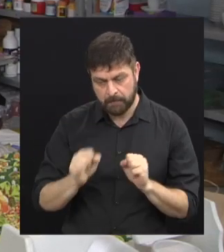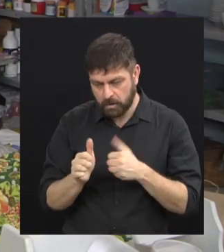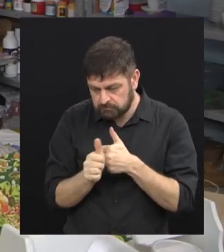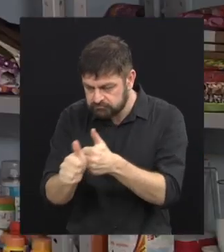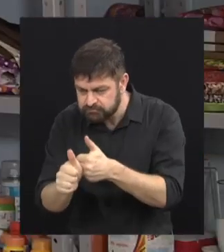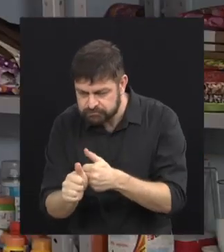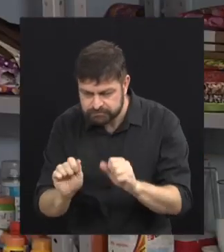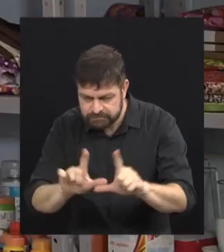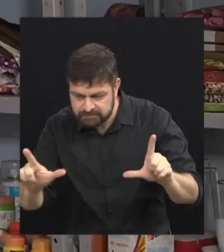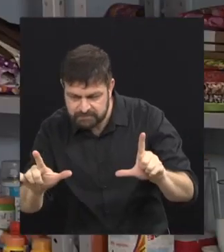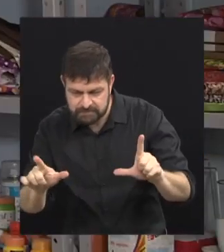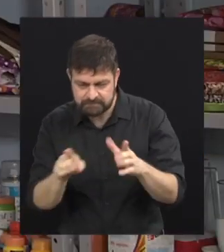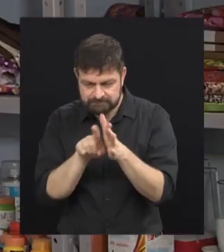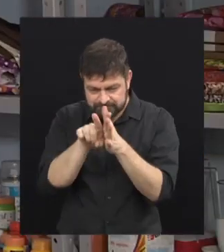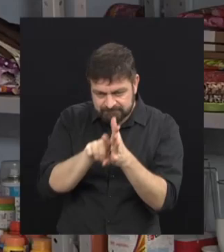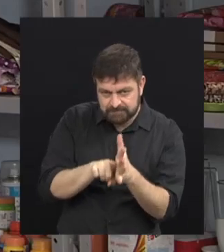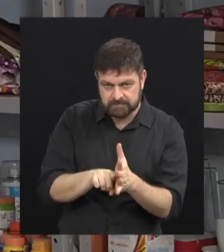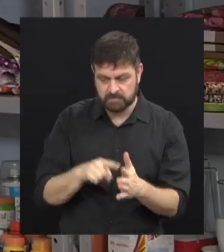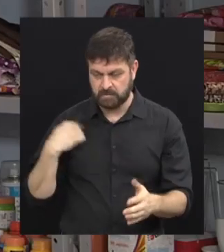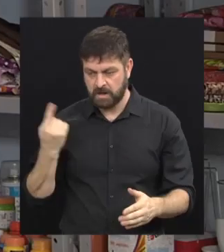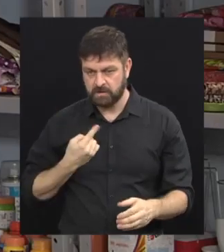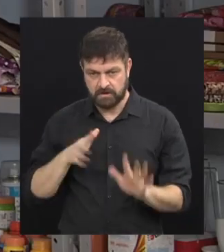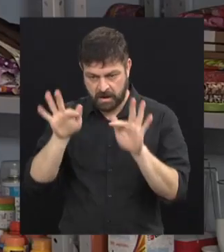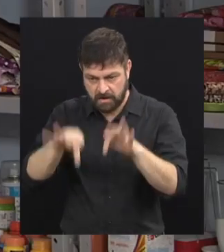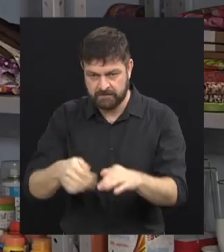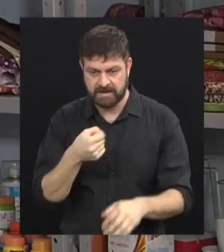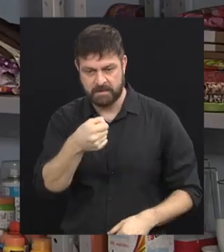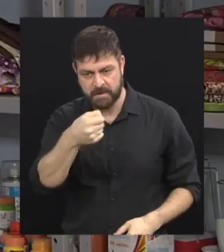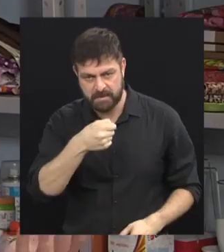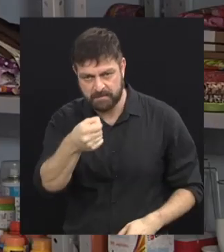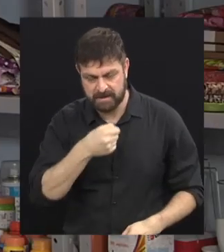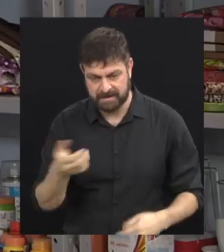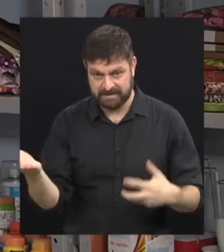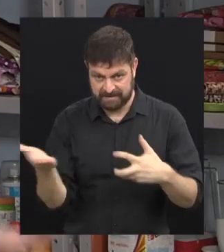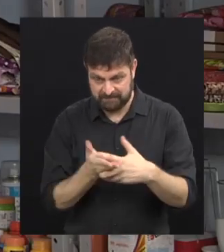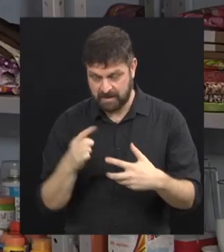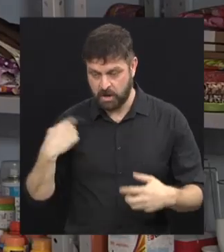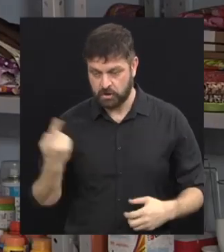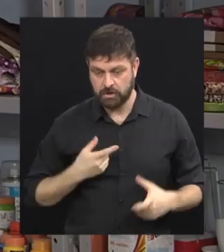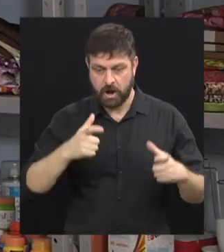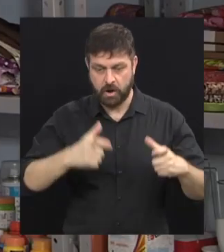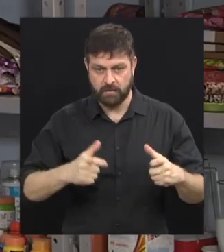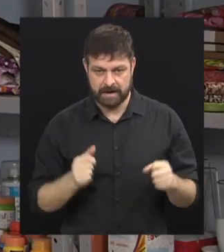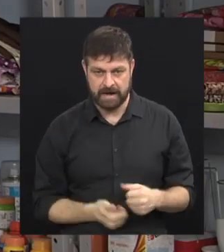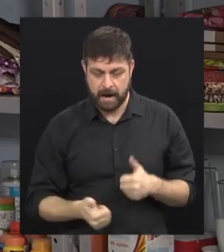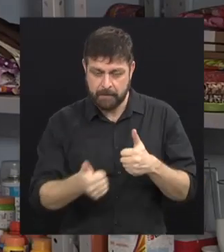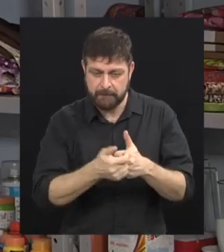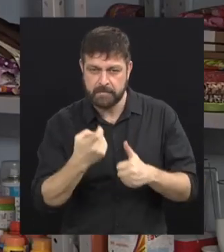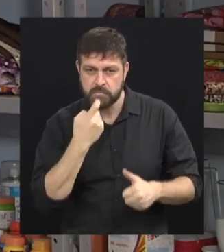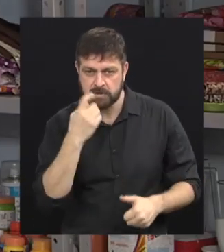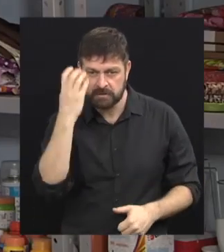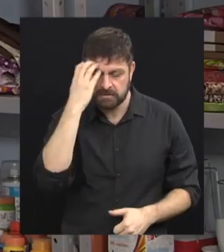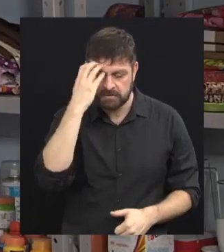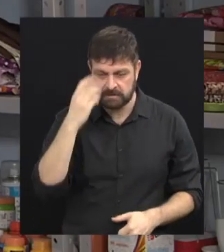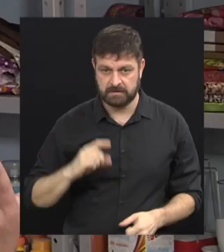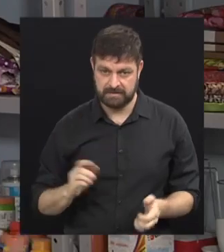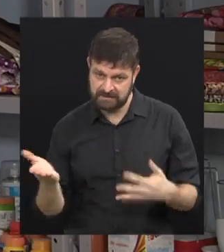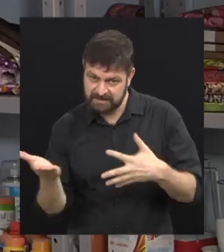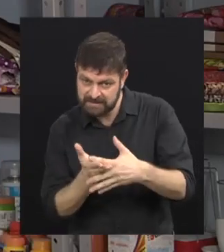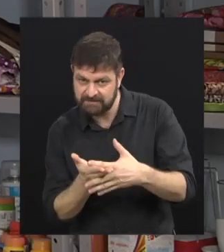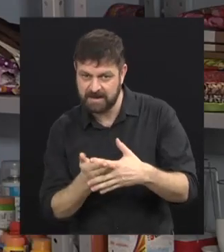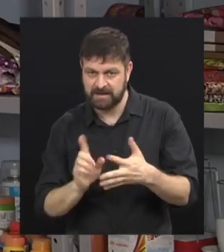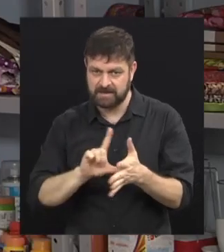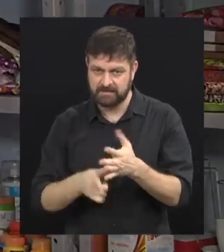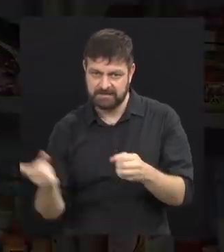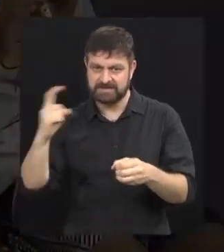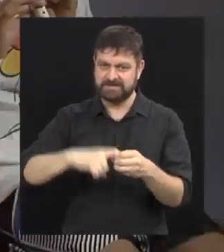a gente por lá também. A gente vai encerrando, então, aqui o primeiro bloco do programa Espaço Aberto. Estamos no Parque São Querido, na Associação Em Umas Quero Quero. A gente vai pra um breve intervalo